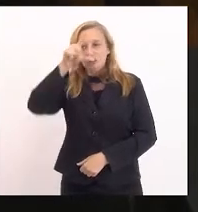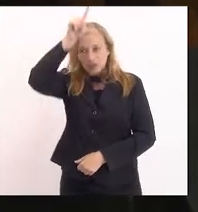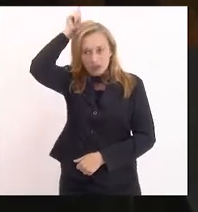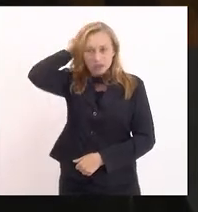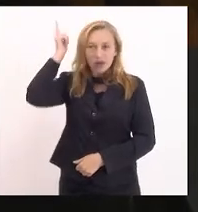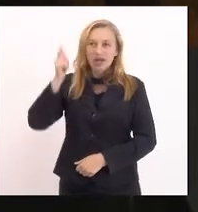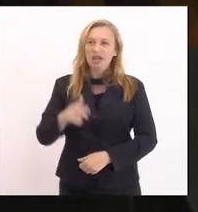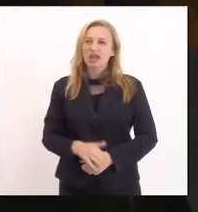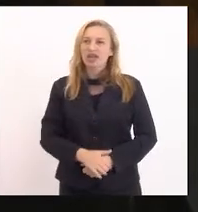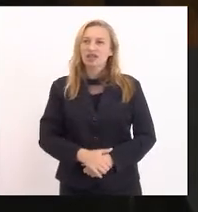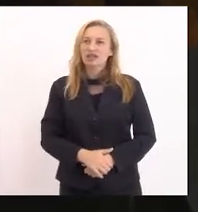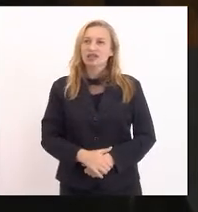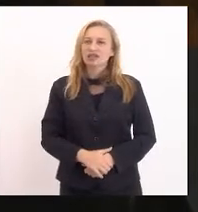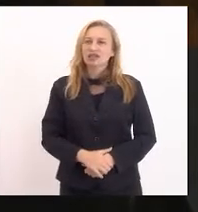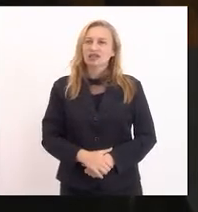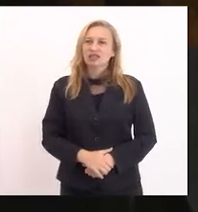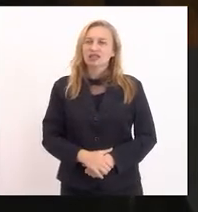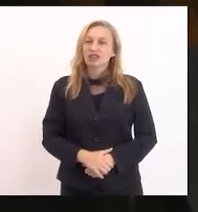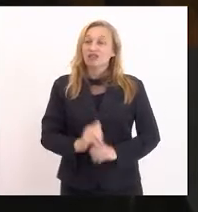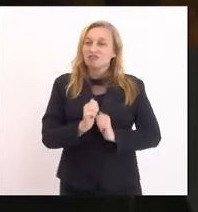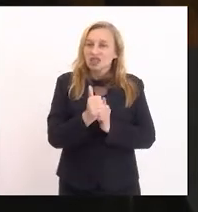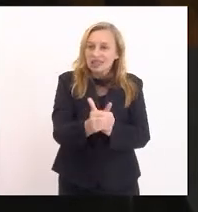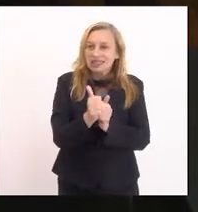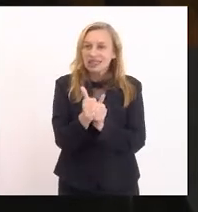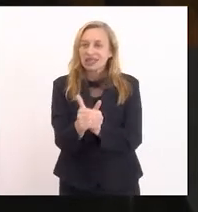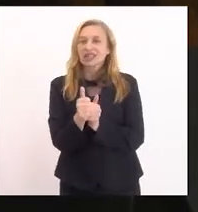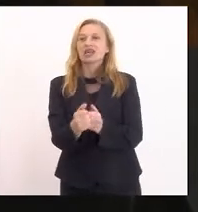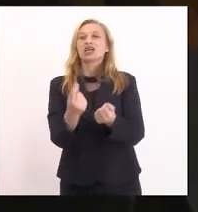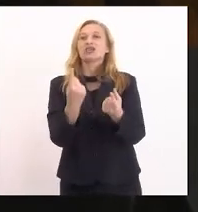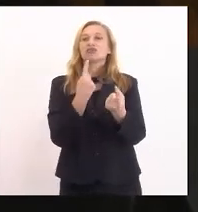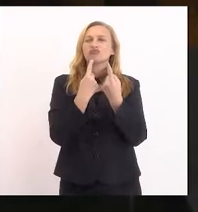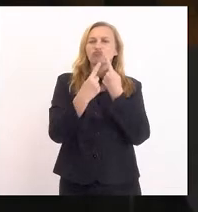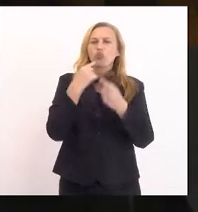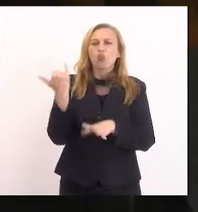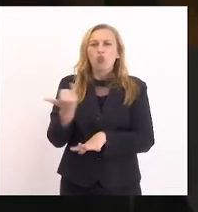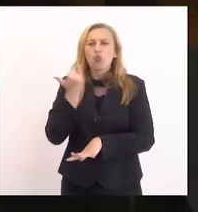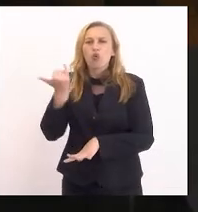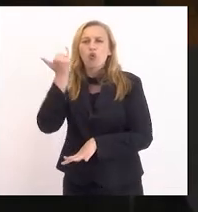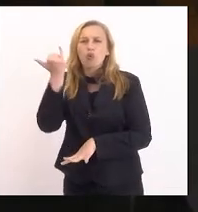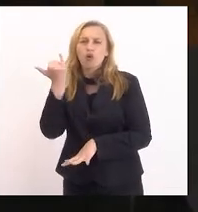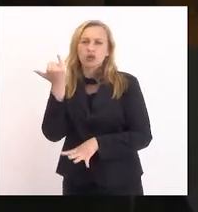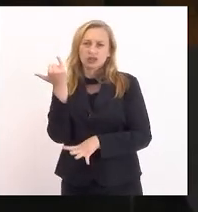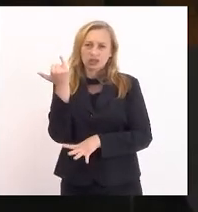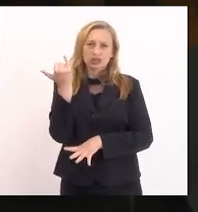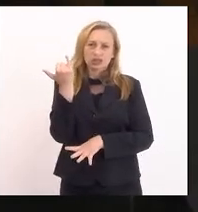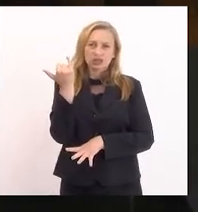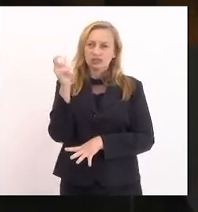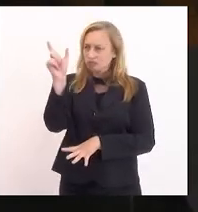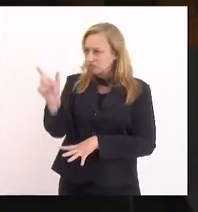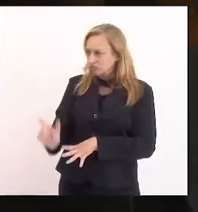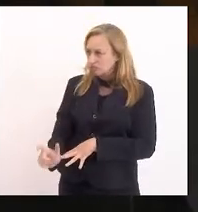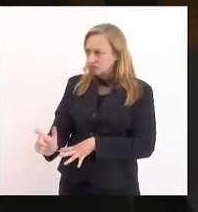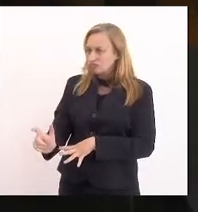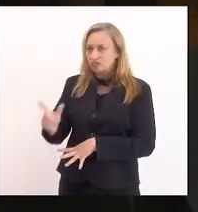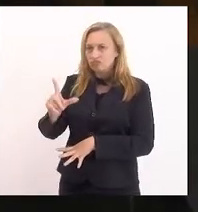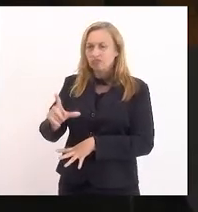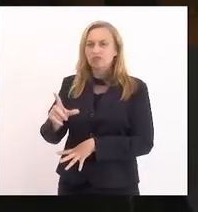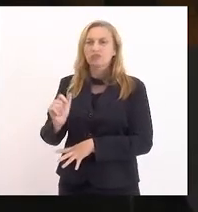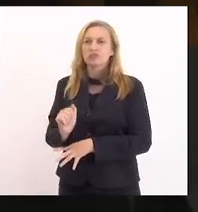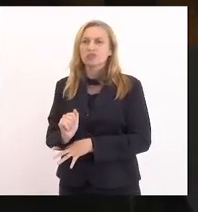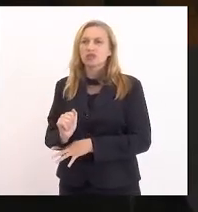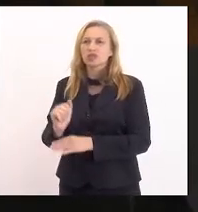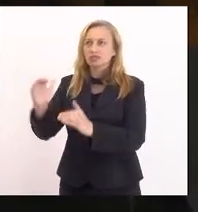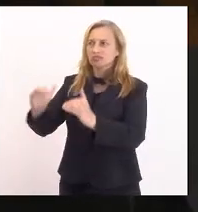embora tentado a seguir o debate importante feito por vossa excelência em relação à